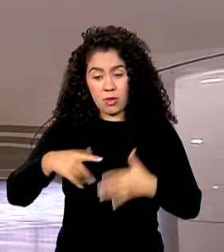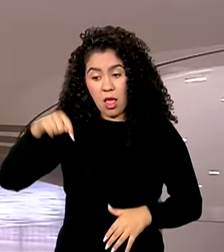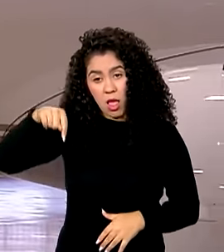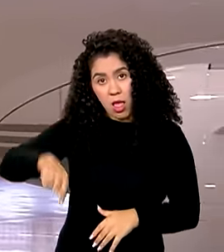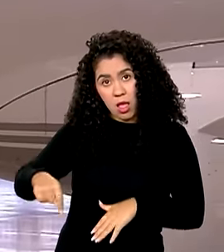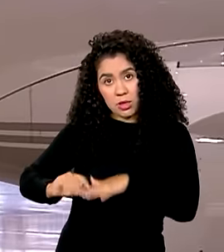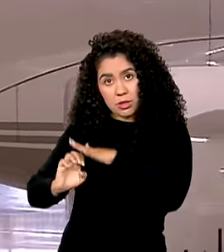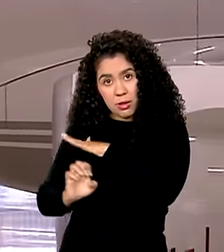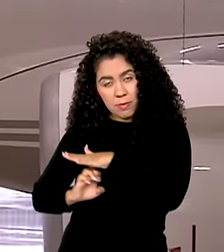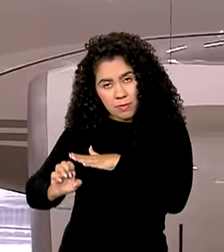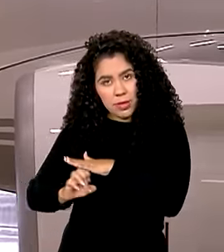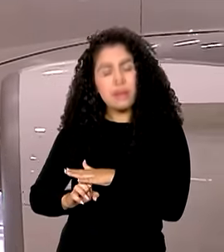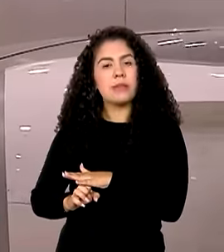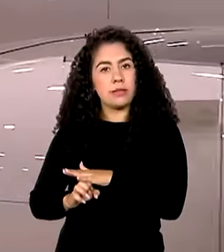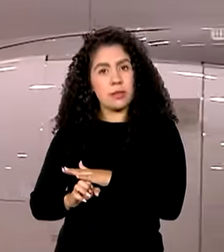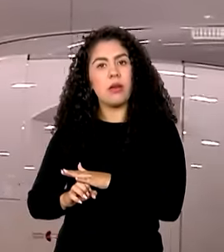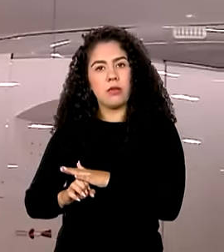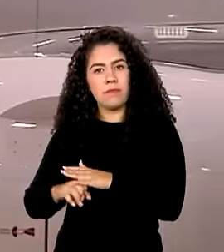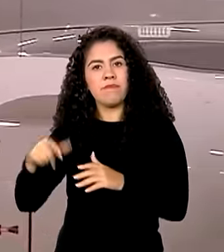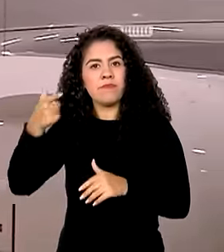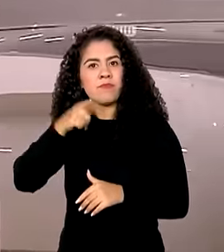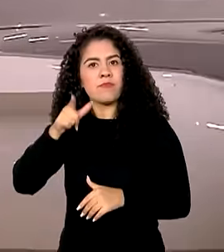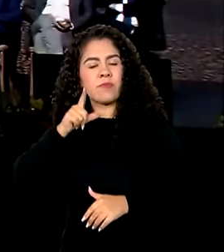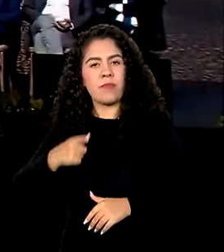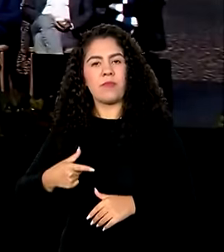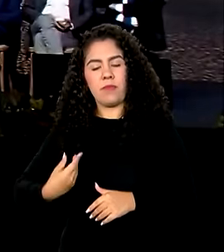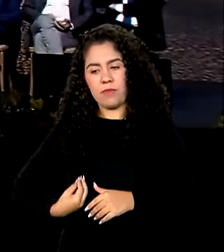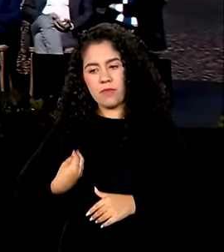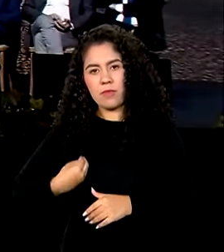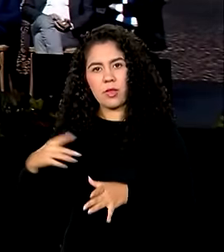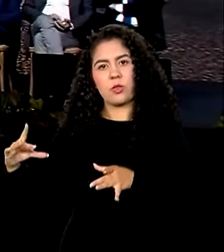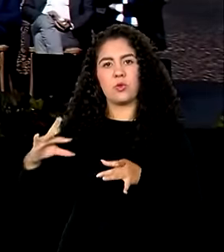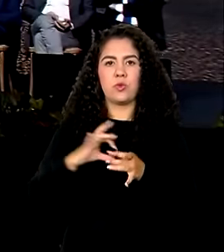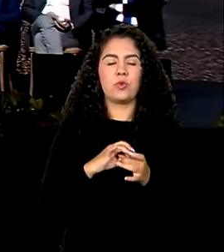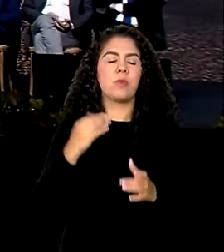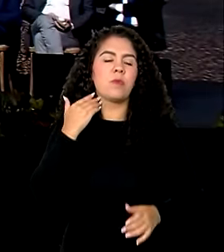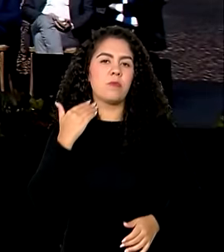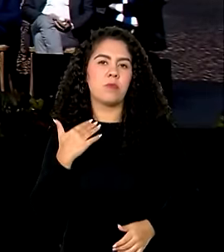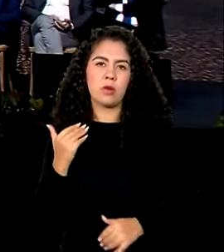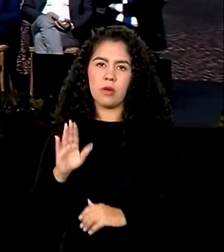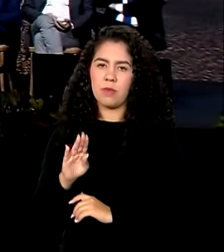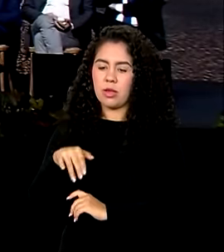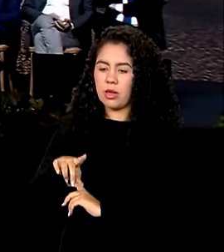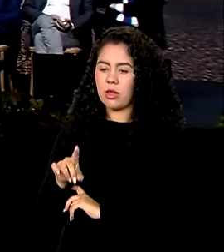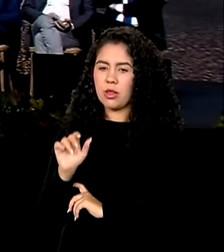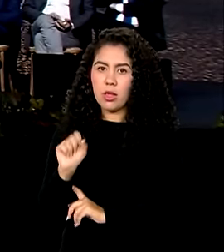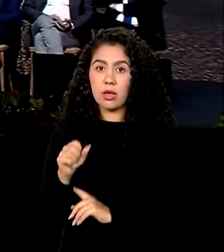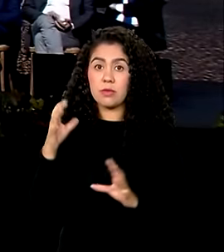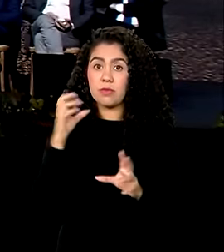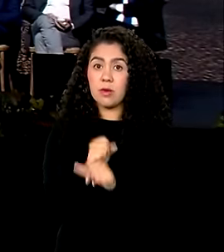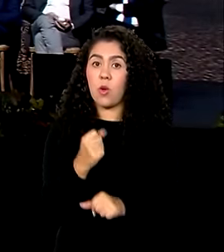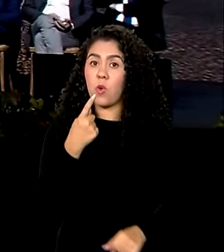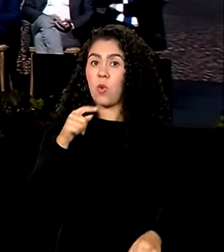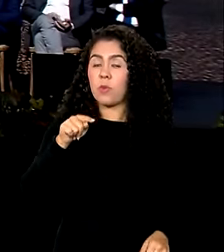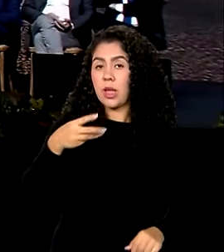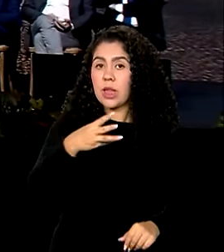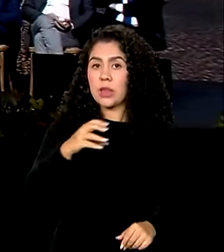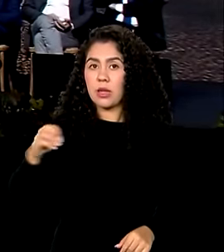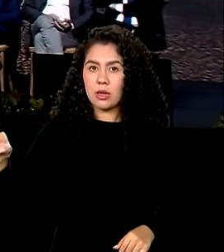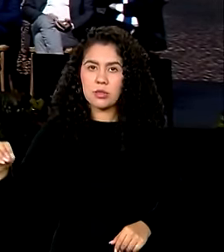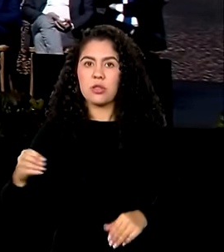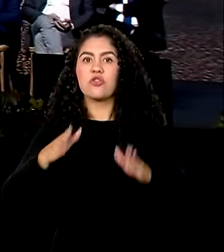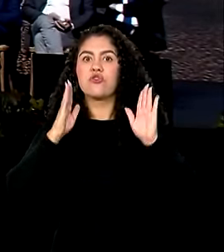sem o BNDES. Nos momentos difíceis, quem esteve aqui foi o BNDES. São 1.300 aviões que o BNDES já